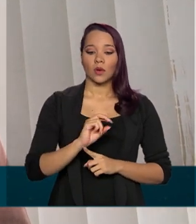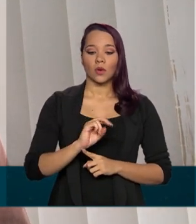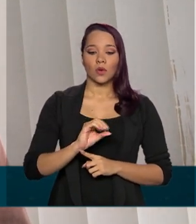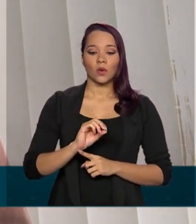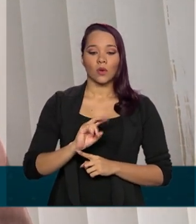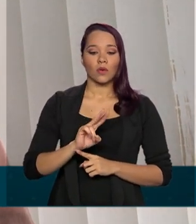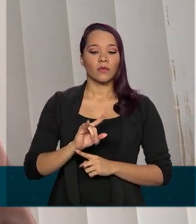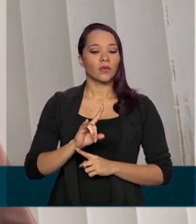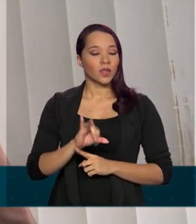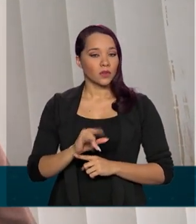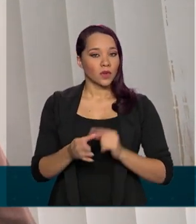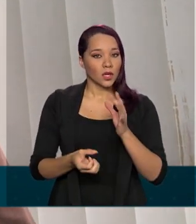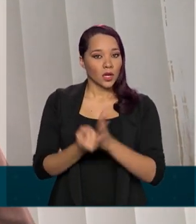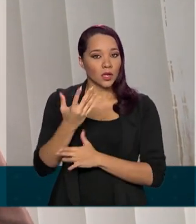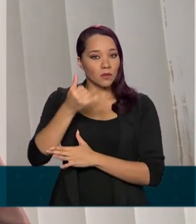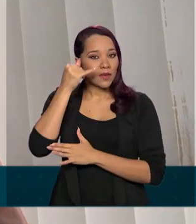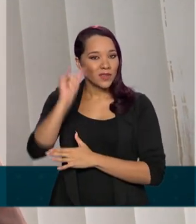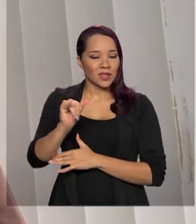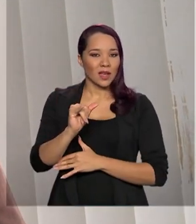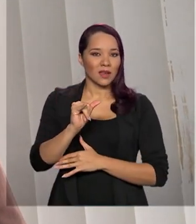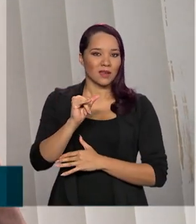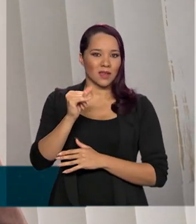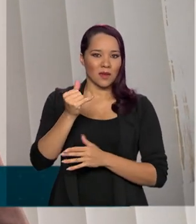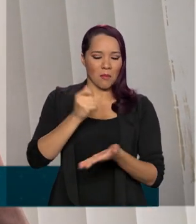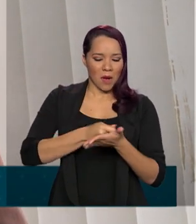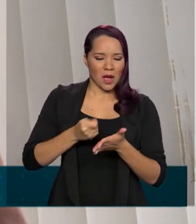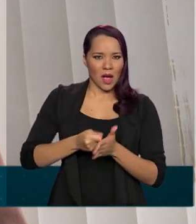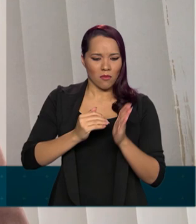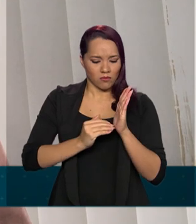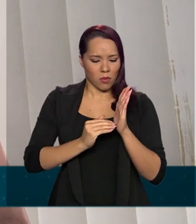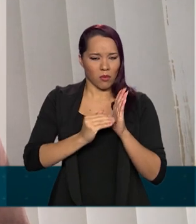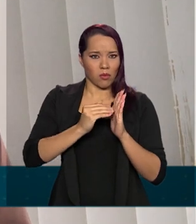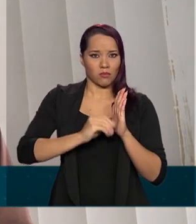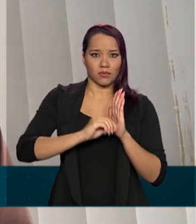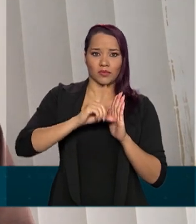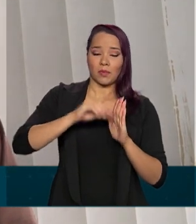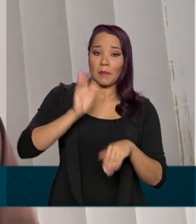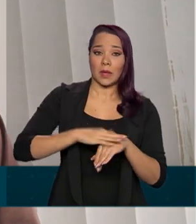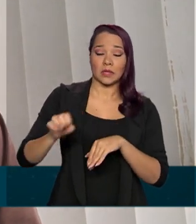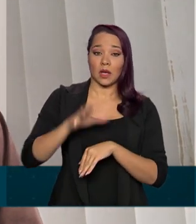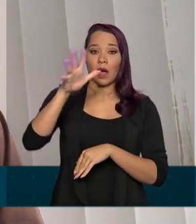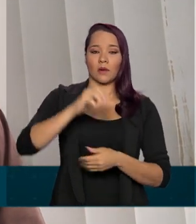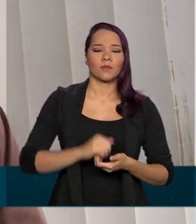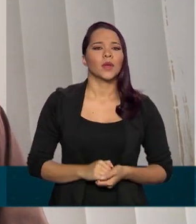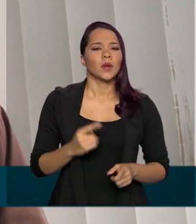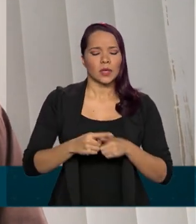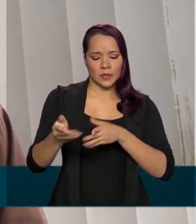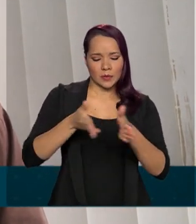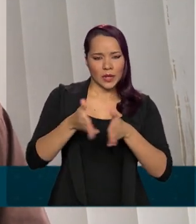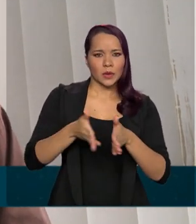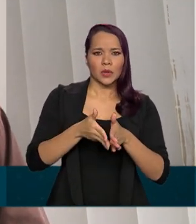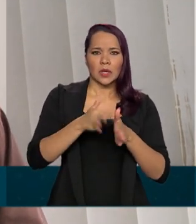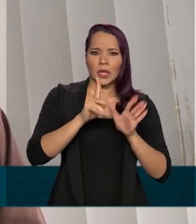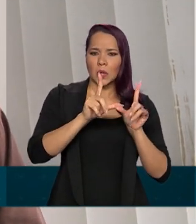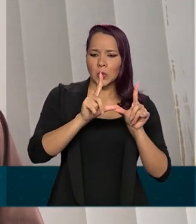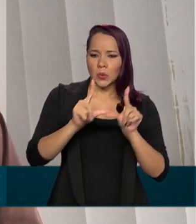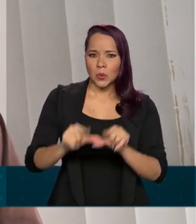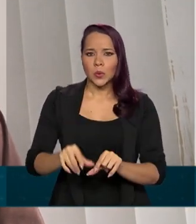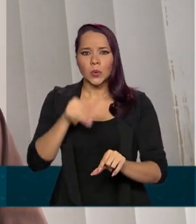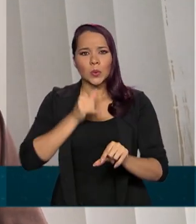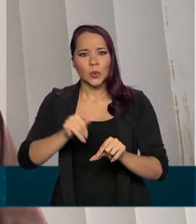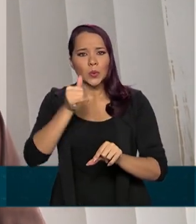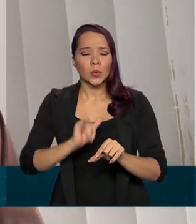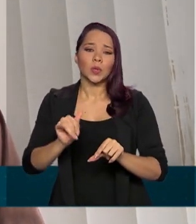aumento grande na conta de luz dos brasileiros. As empresas de energia alegaram que a queda da demanda durante a pandemia estava gerando um grande